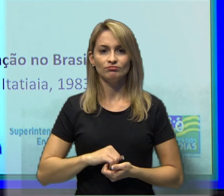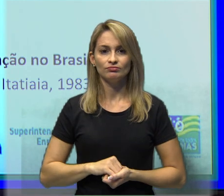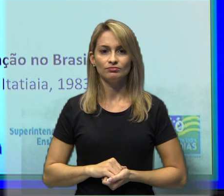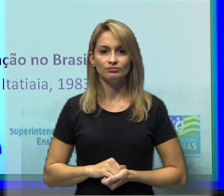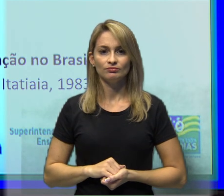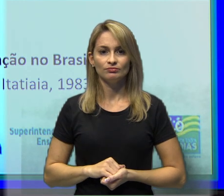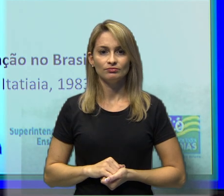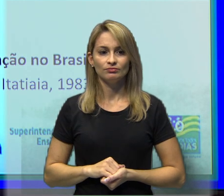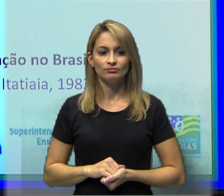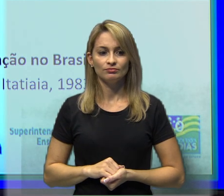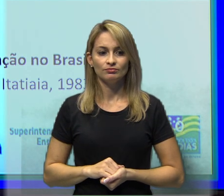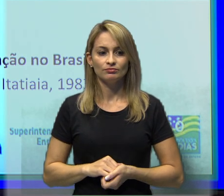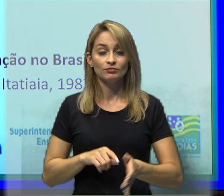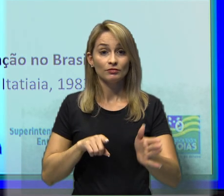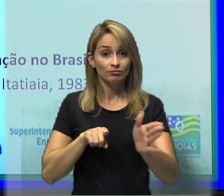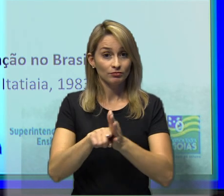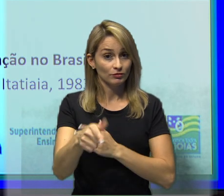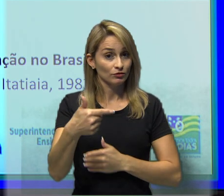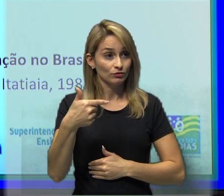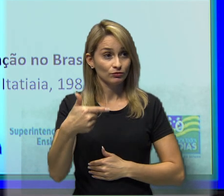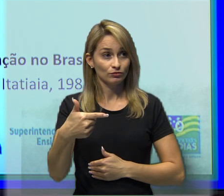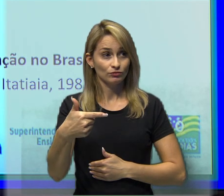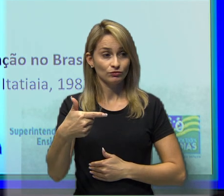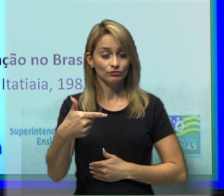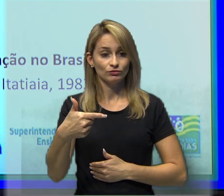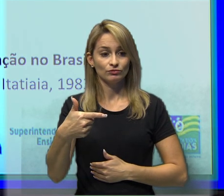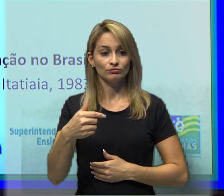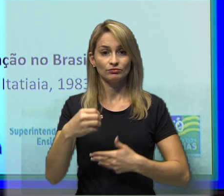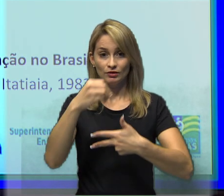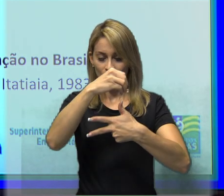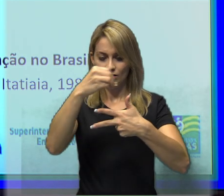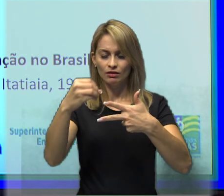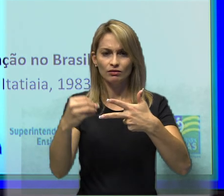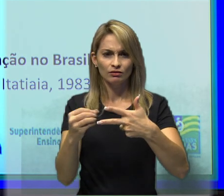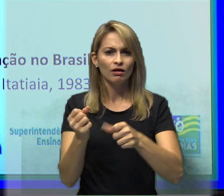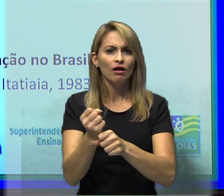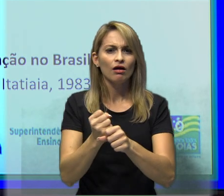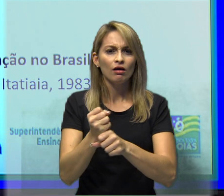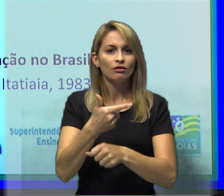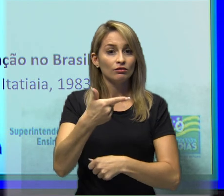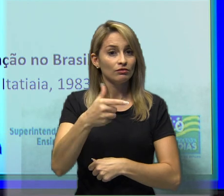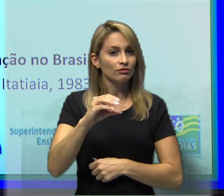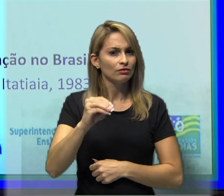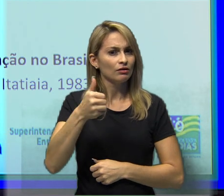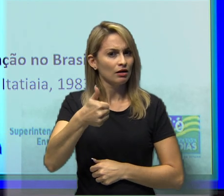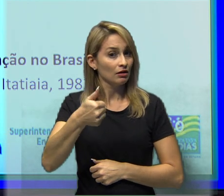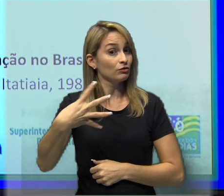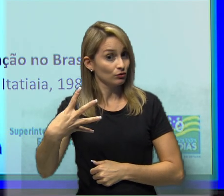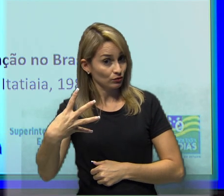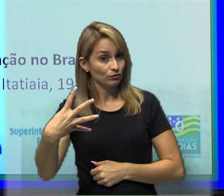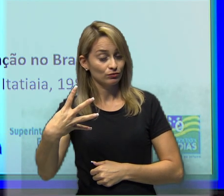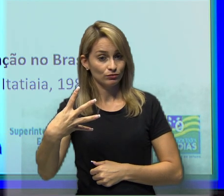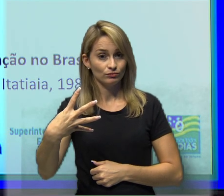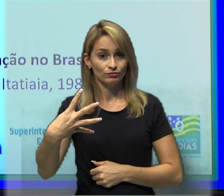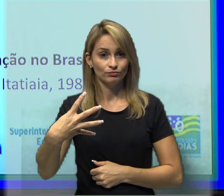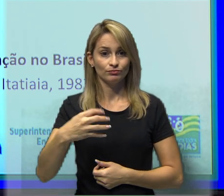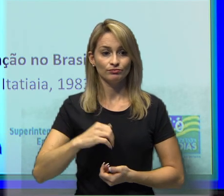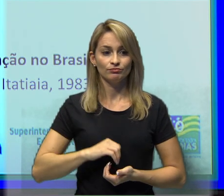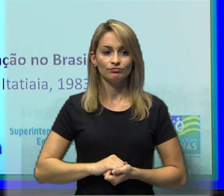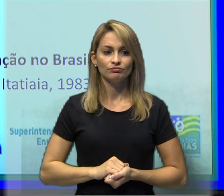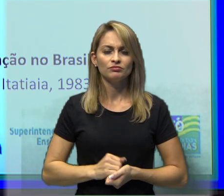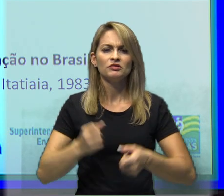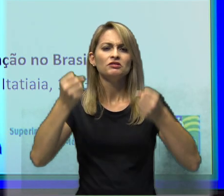e diz assim, feijoada é um prato que consiste em um guisado de